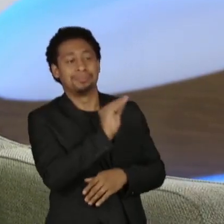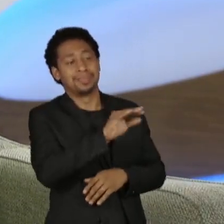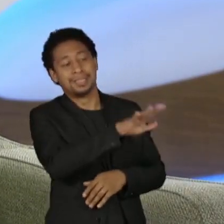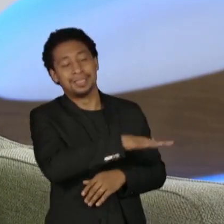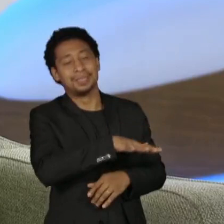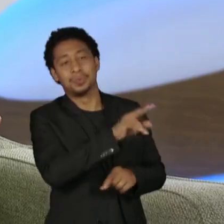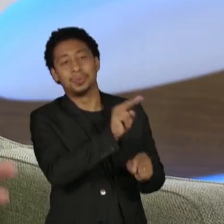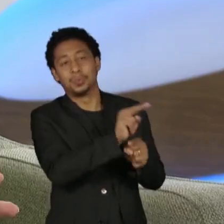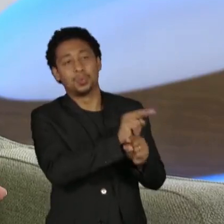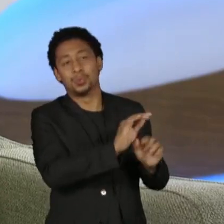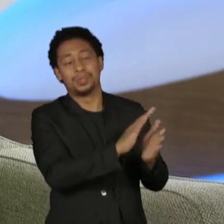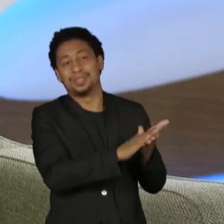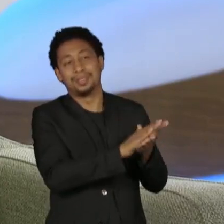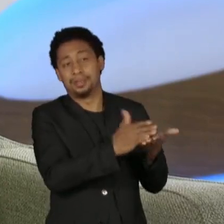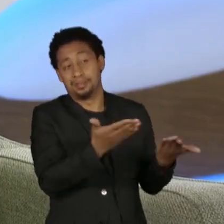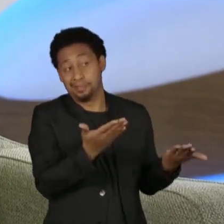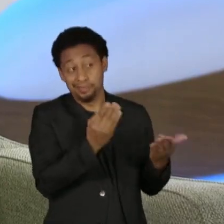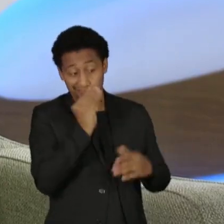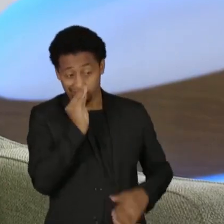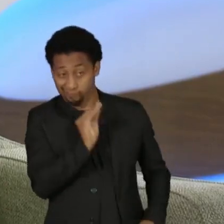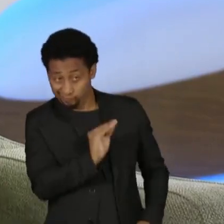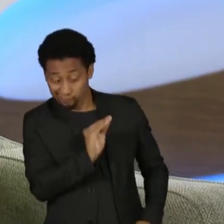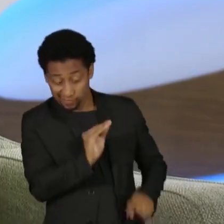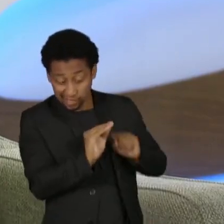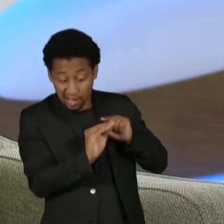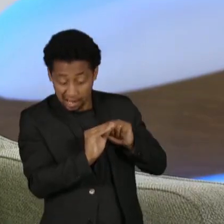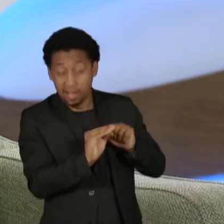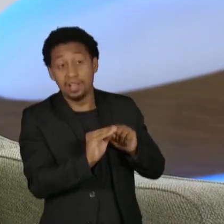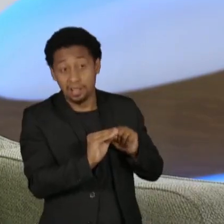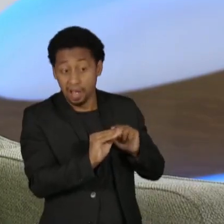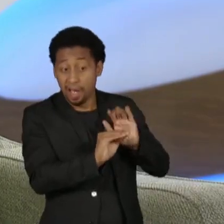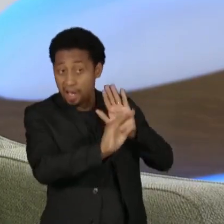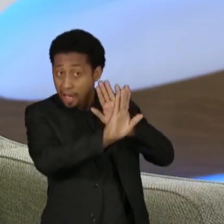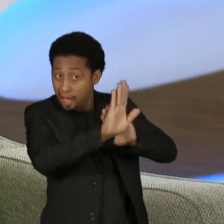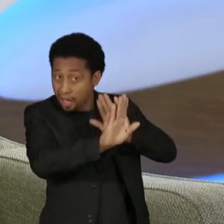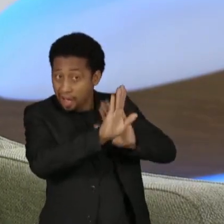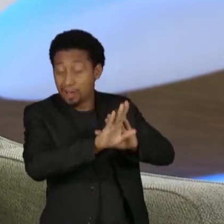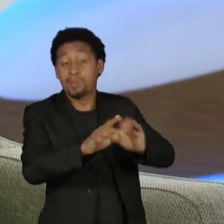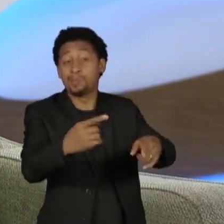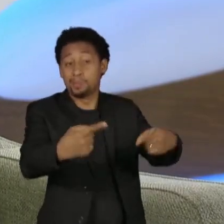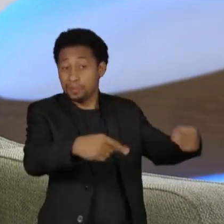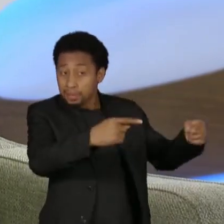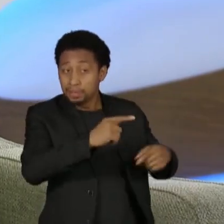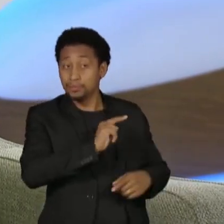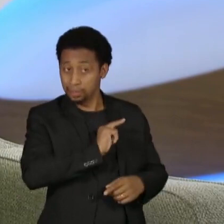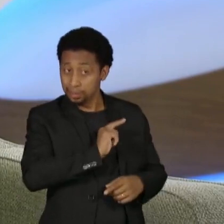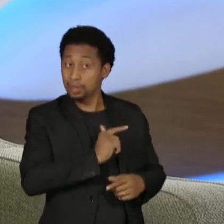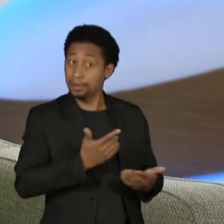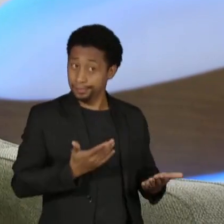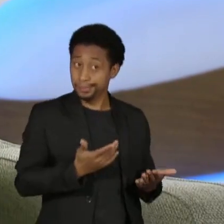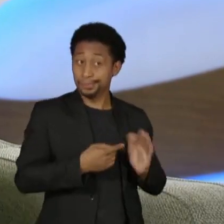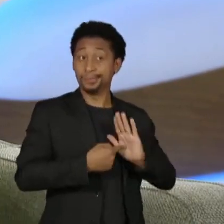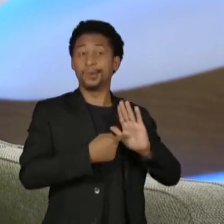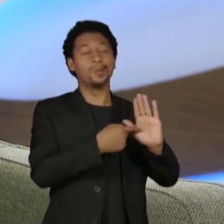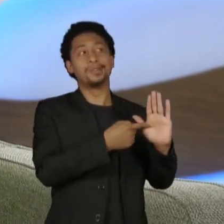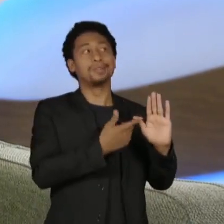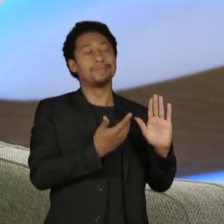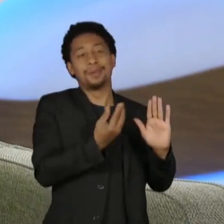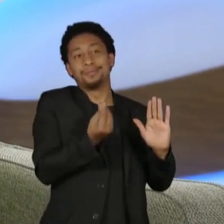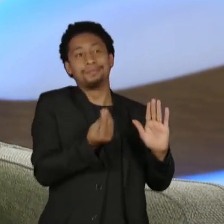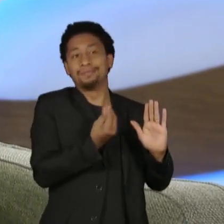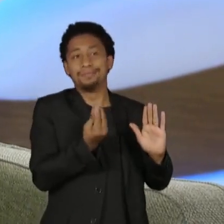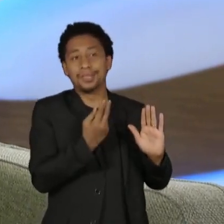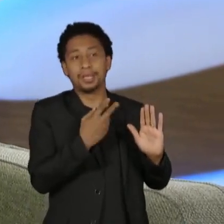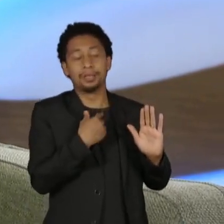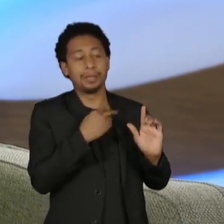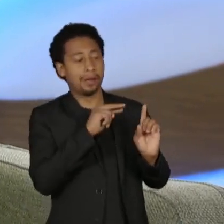definir que o descaso é uma política também. O descaso mostra uma falta de visão, de